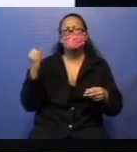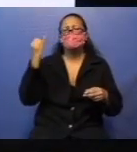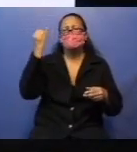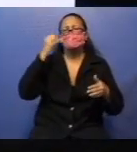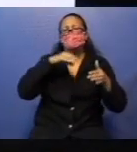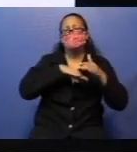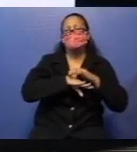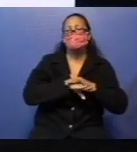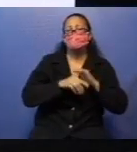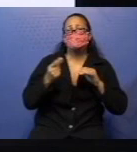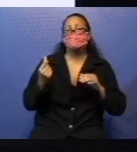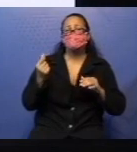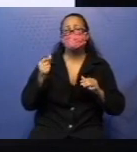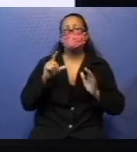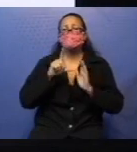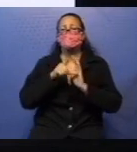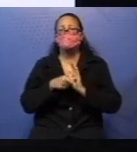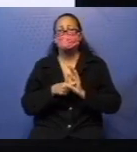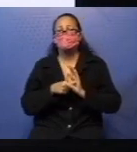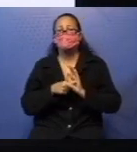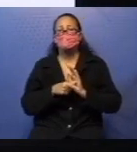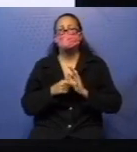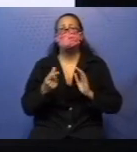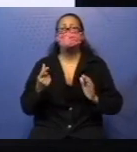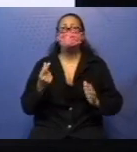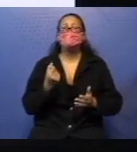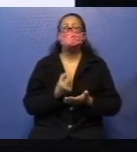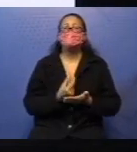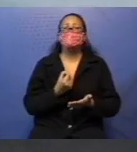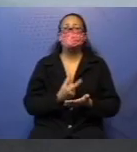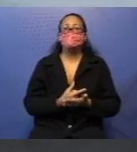no futuro? Por que vocês acham isso?